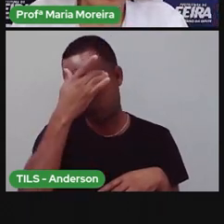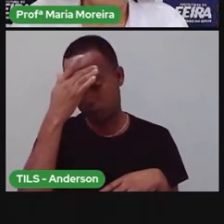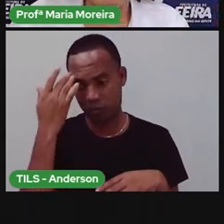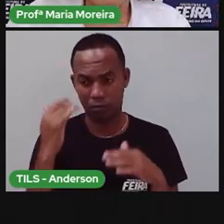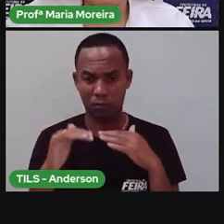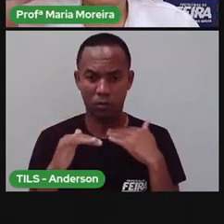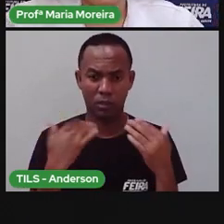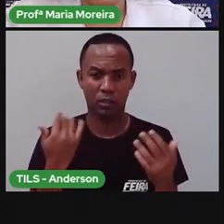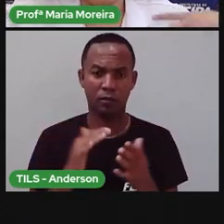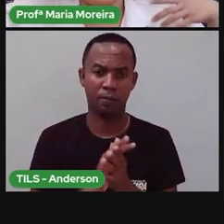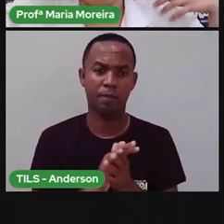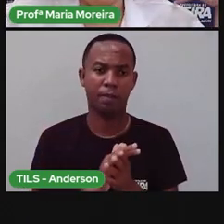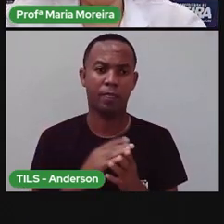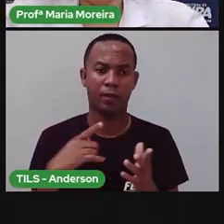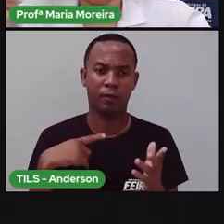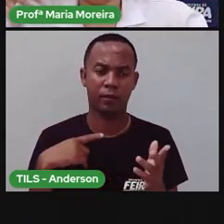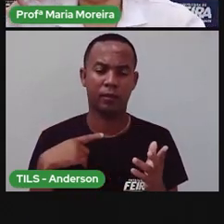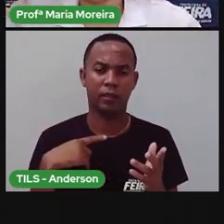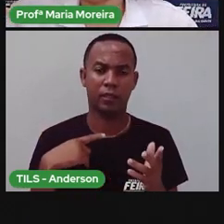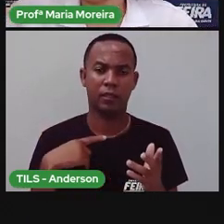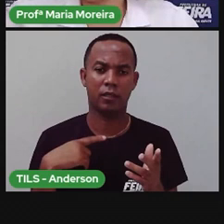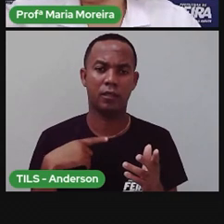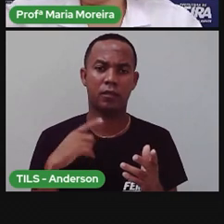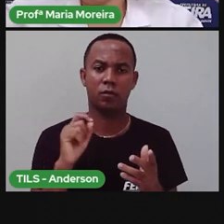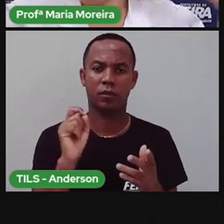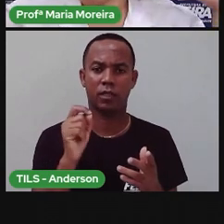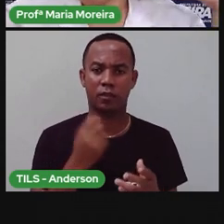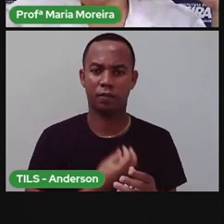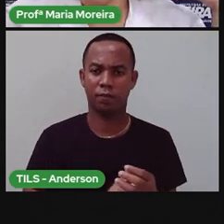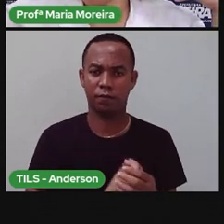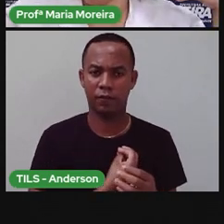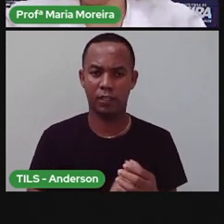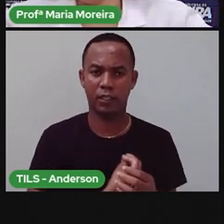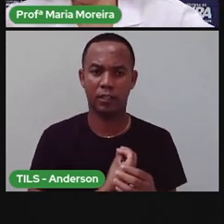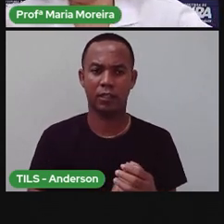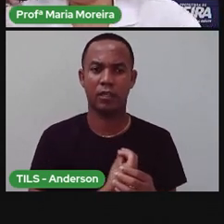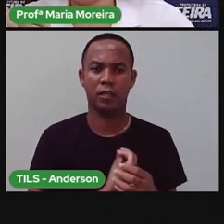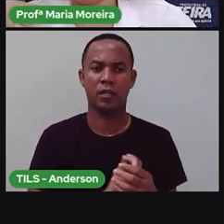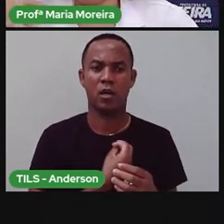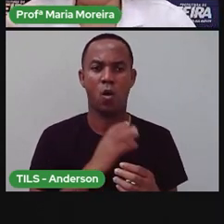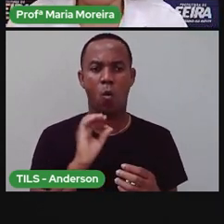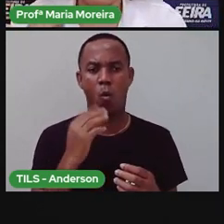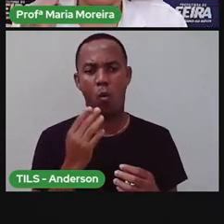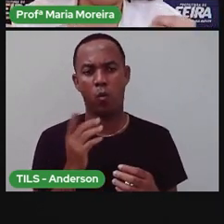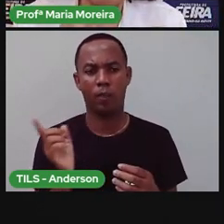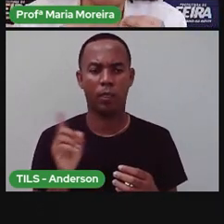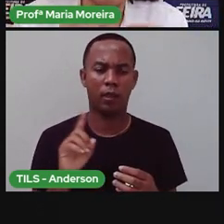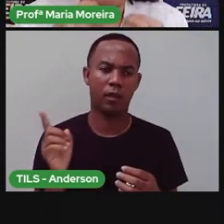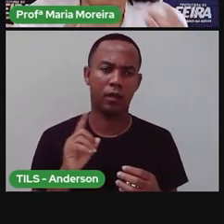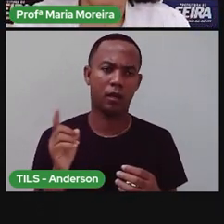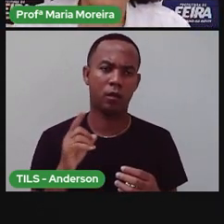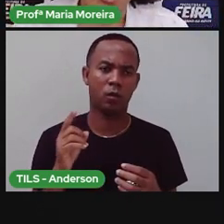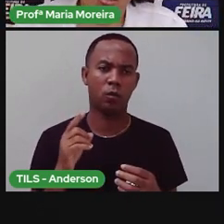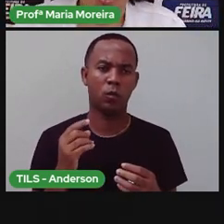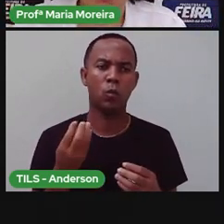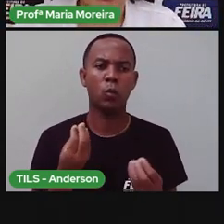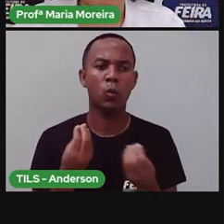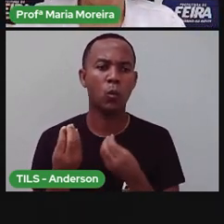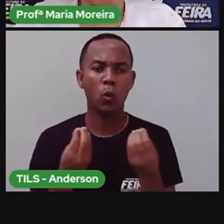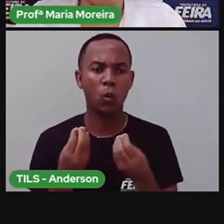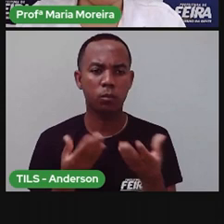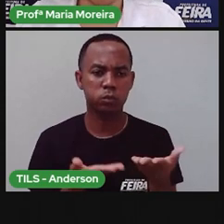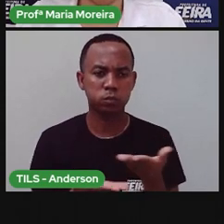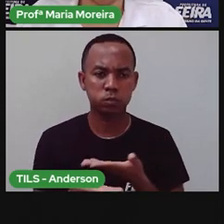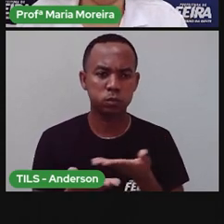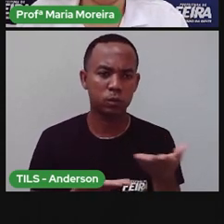morrer. Então, existe essa relação entre o que é vivo e o que não é. E a relação entre os próprios seres vivos.